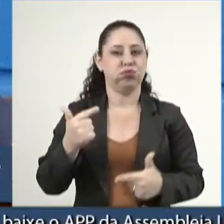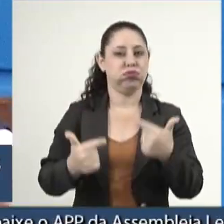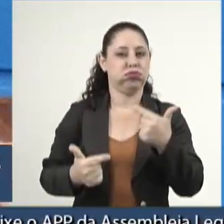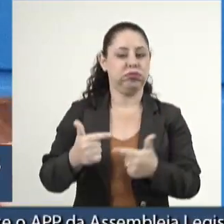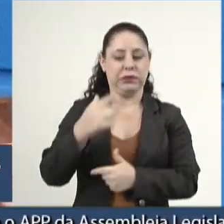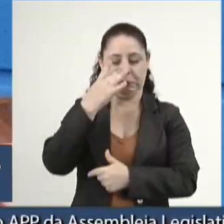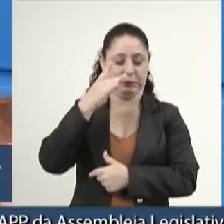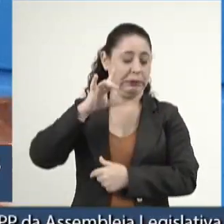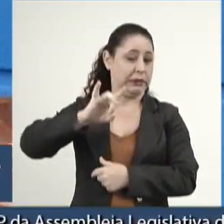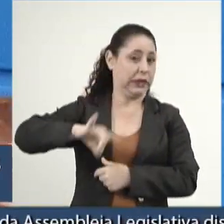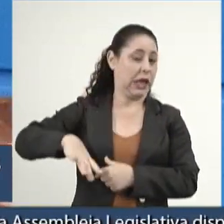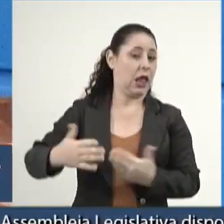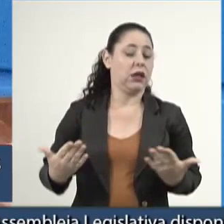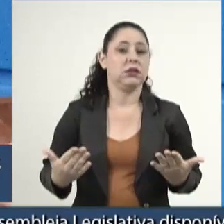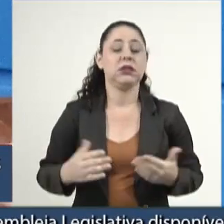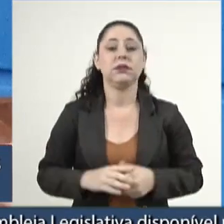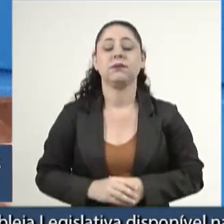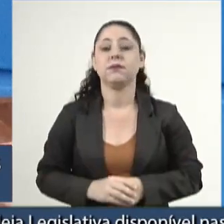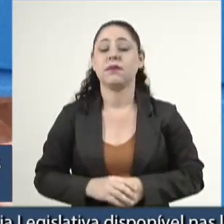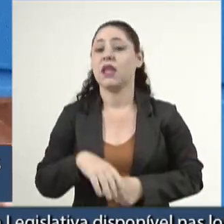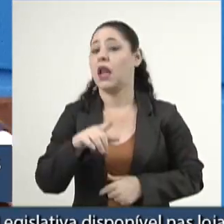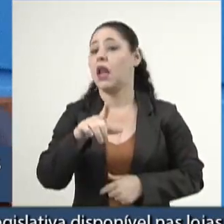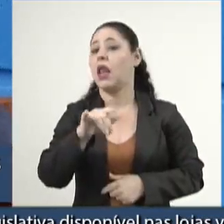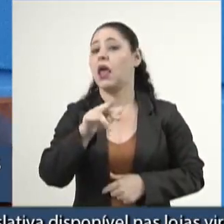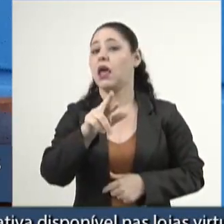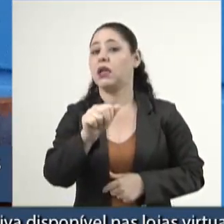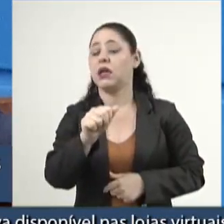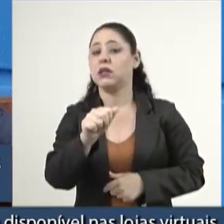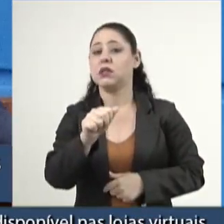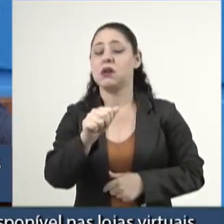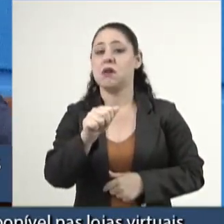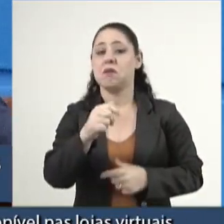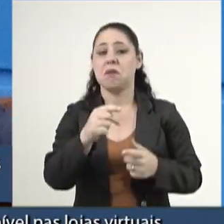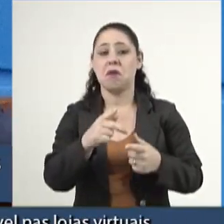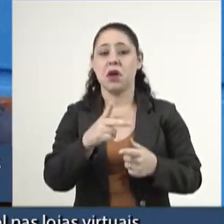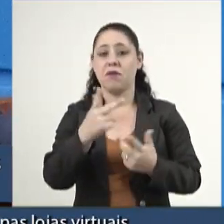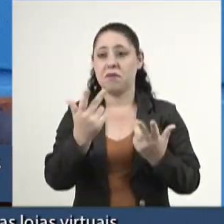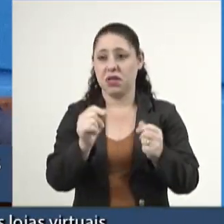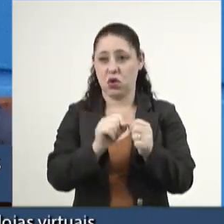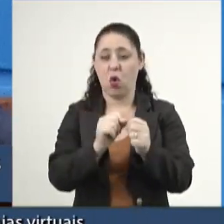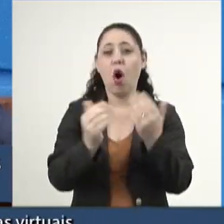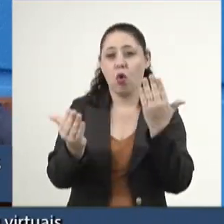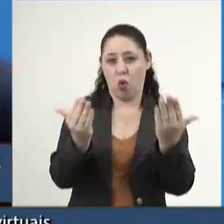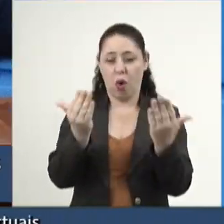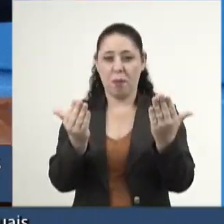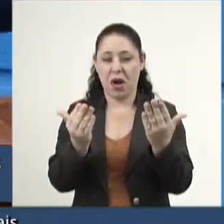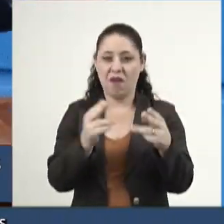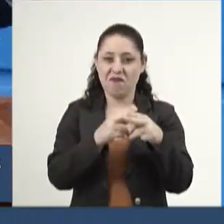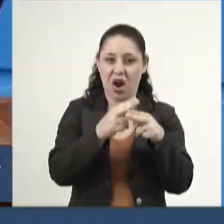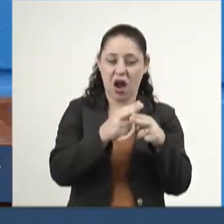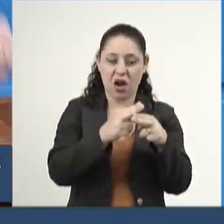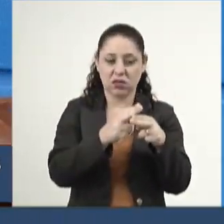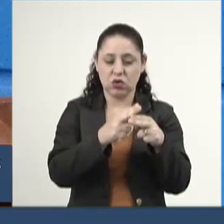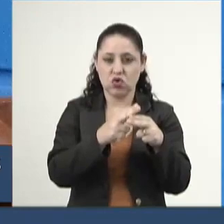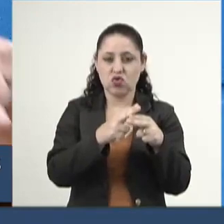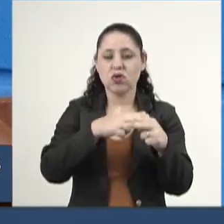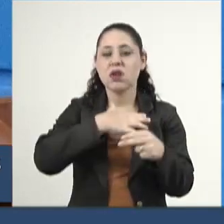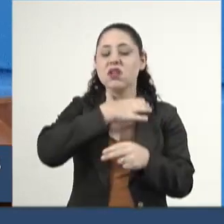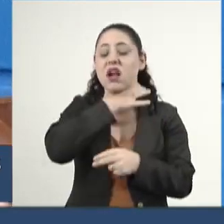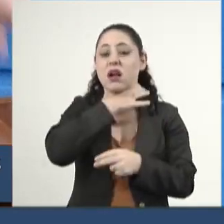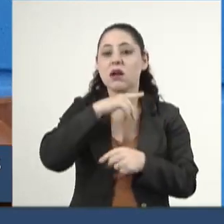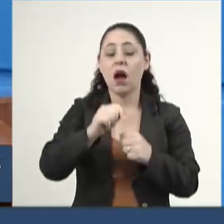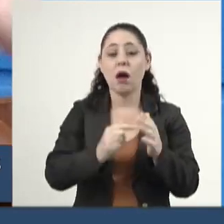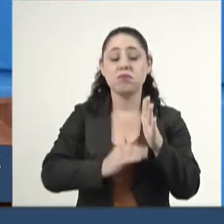lixo da política. Arthur Lira, coloca a faca no pescoço do governo, aumentou as emendas